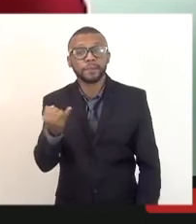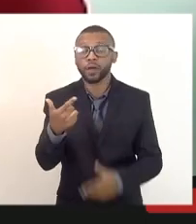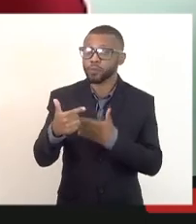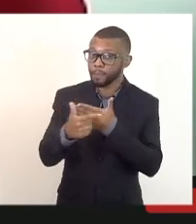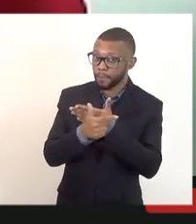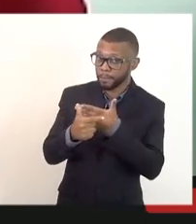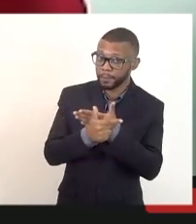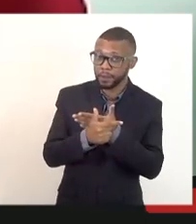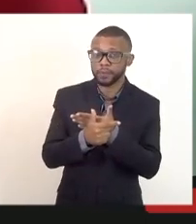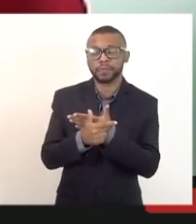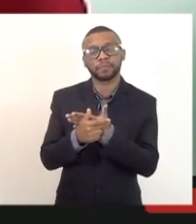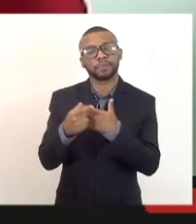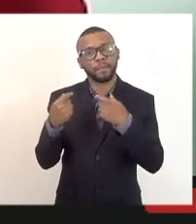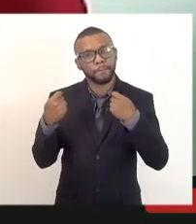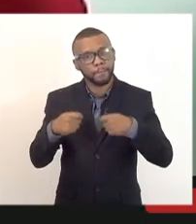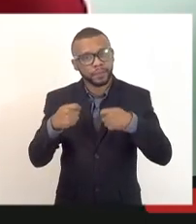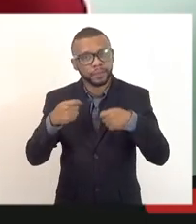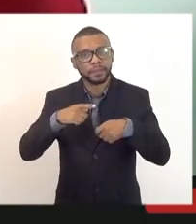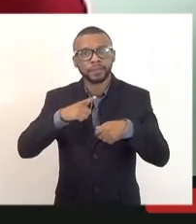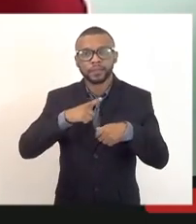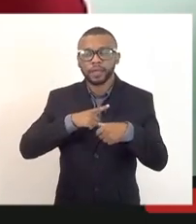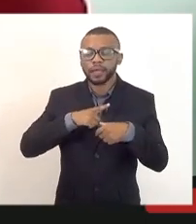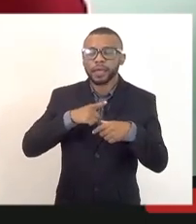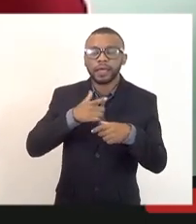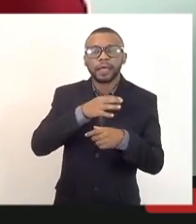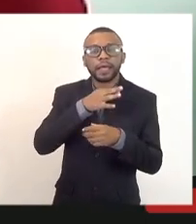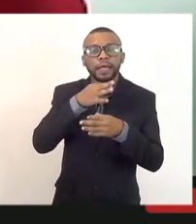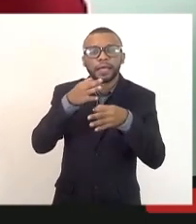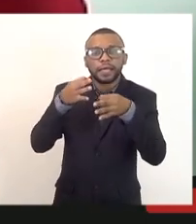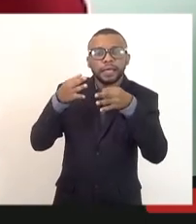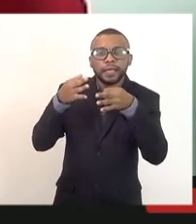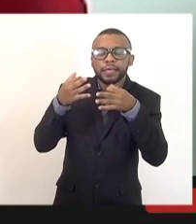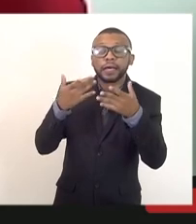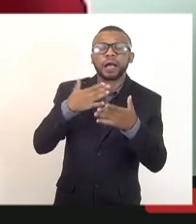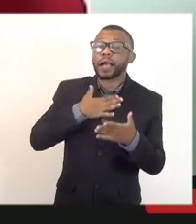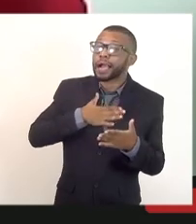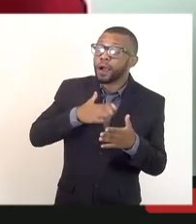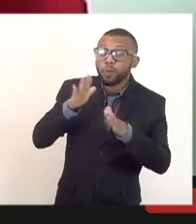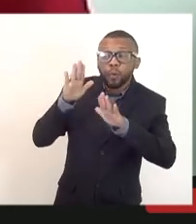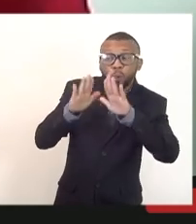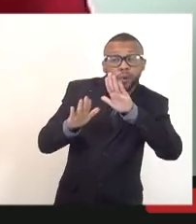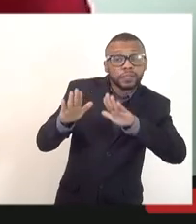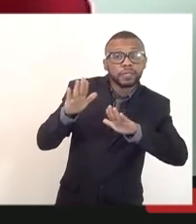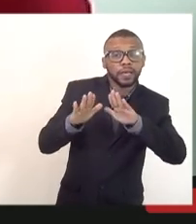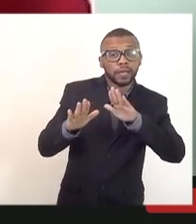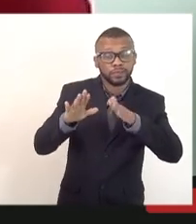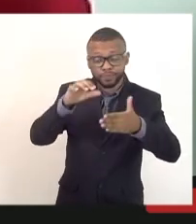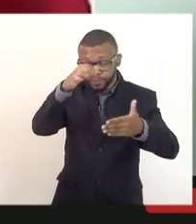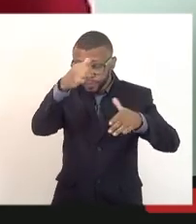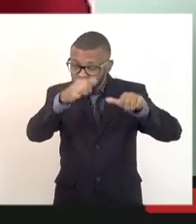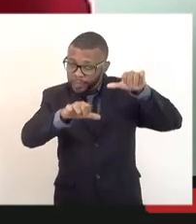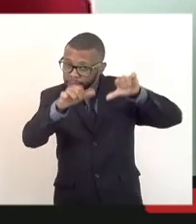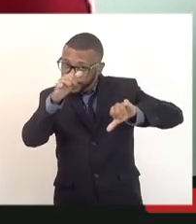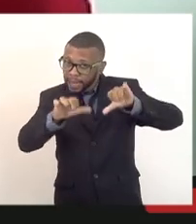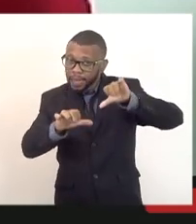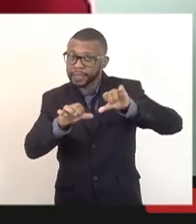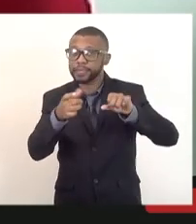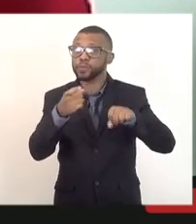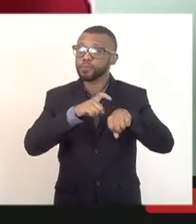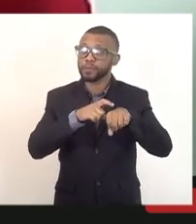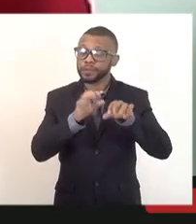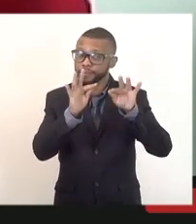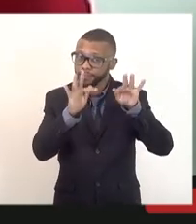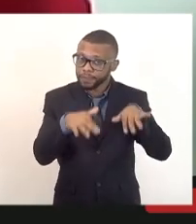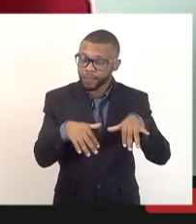preciso de pedir serenidade nessa análise. E ao término da análise, presidente, solicitar